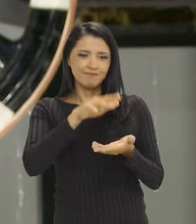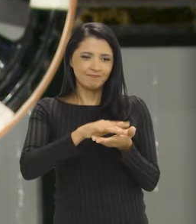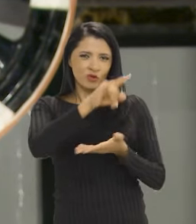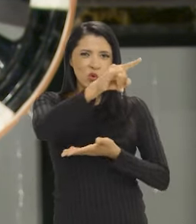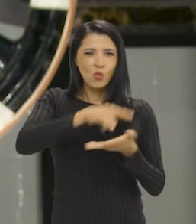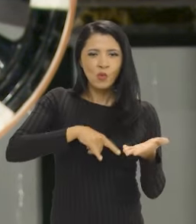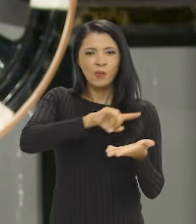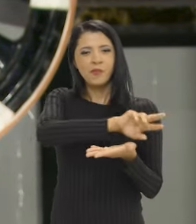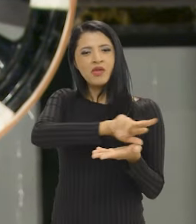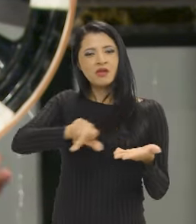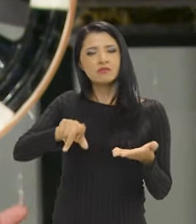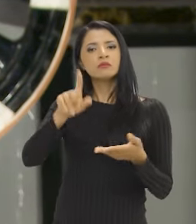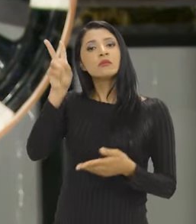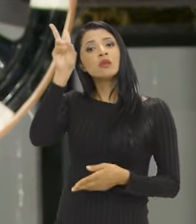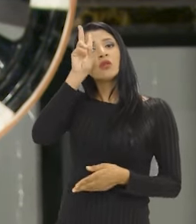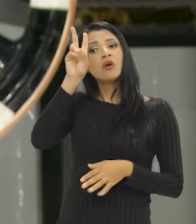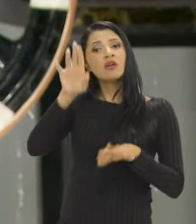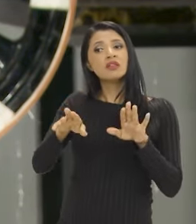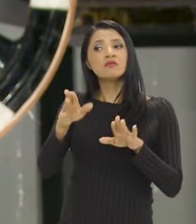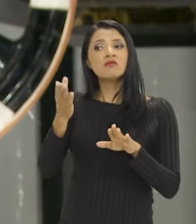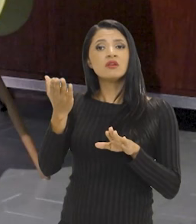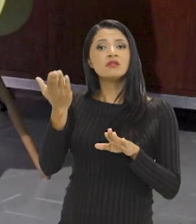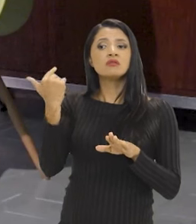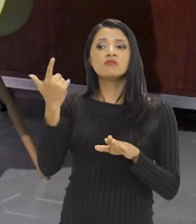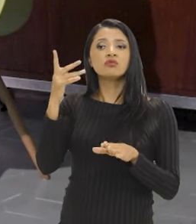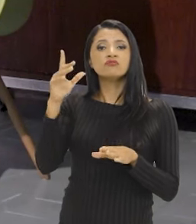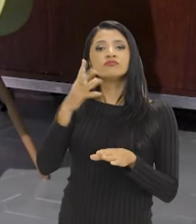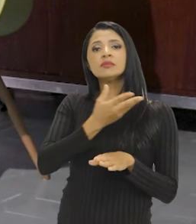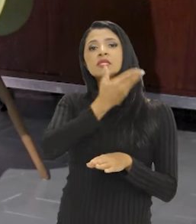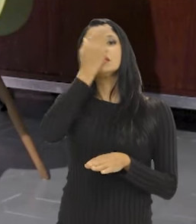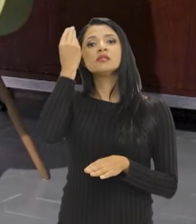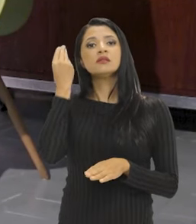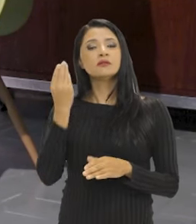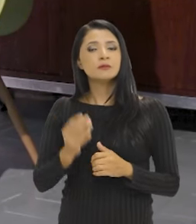do Arquivo Nacional histórias muitas vezes esquecidas.